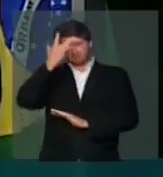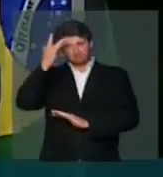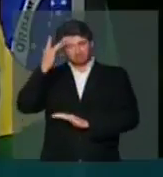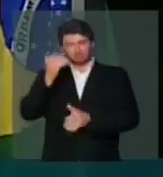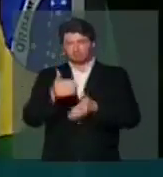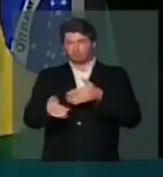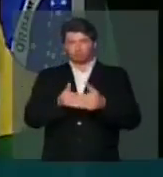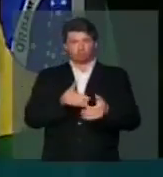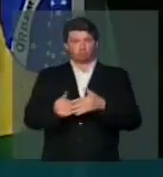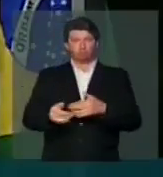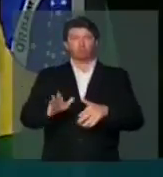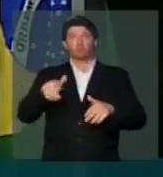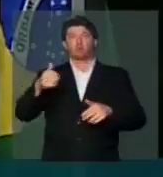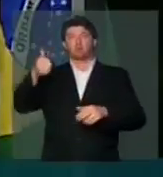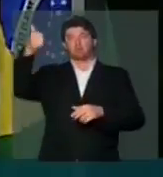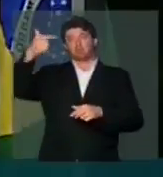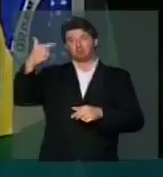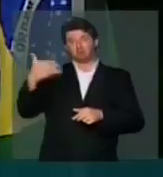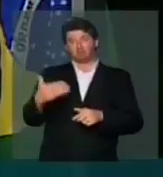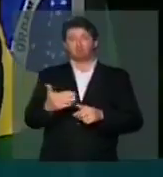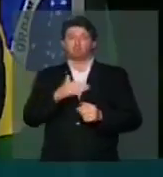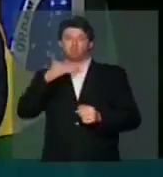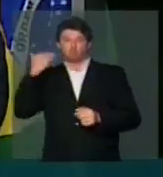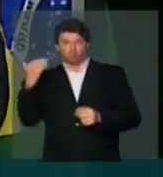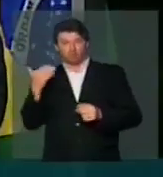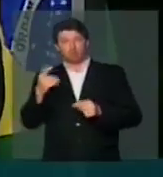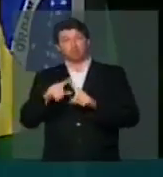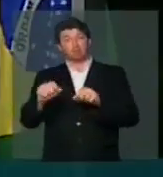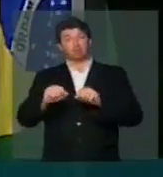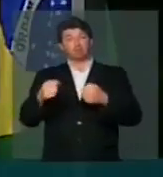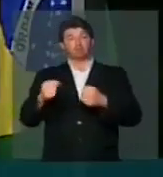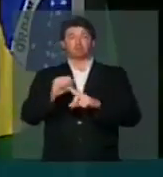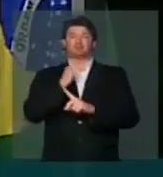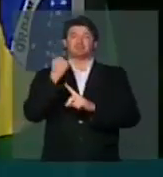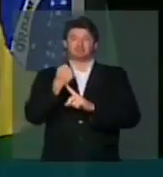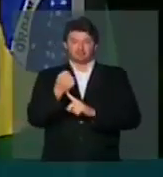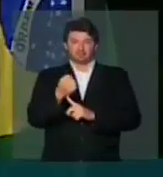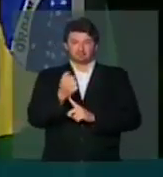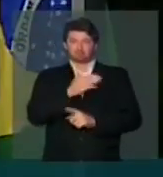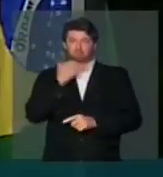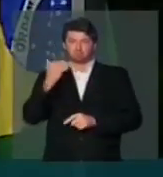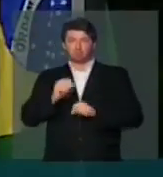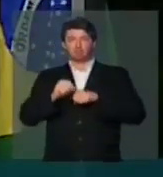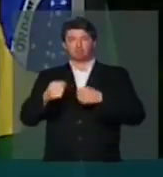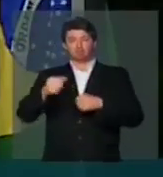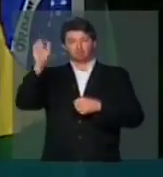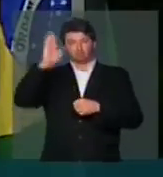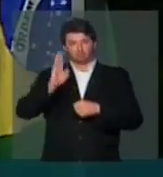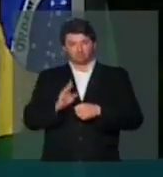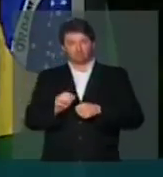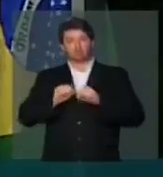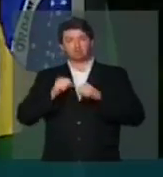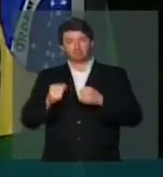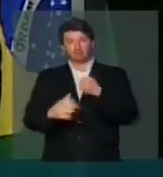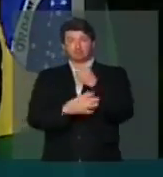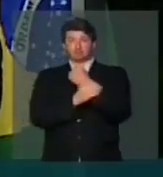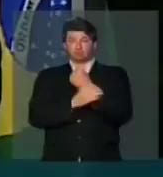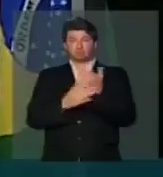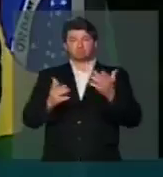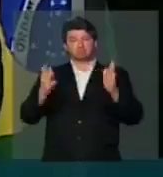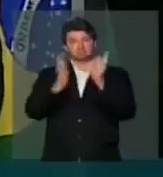independentemente da patente, tombaram defendendo a sociedade, defendendo o nosso país, defendendo a segurança.